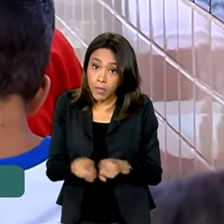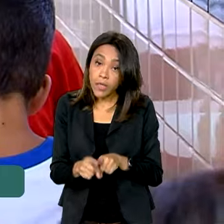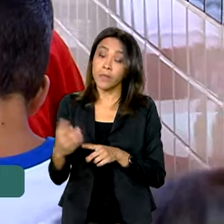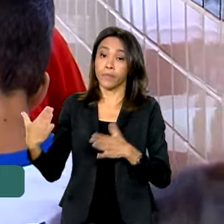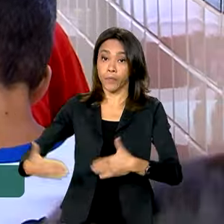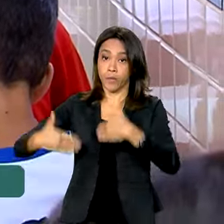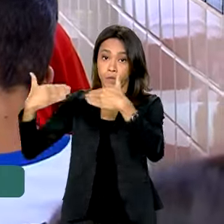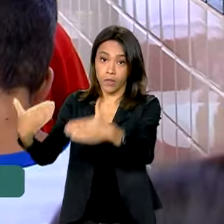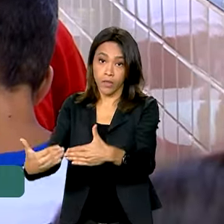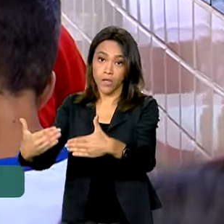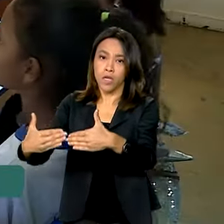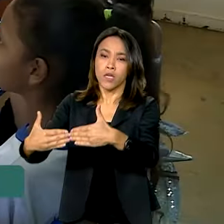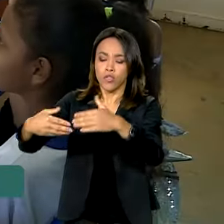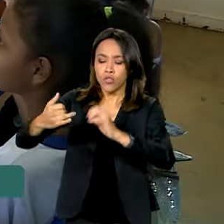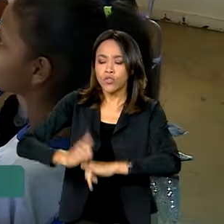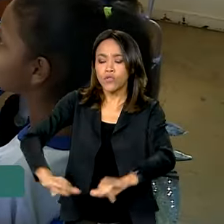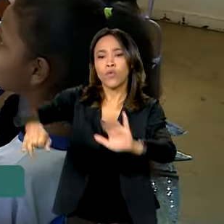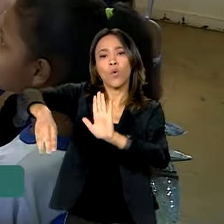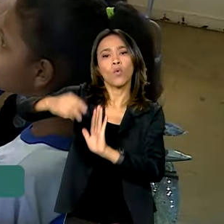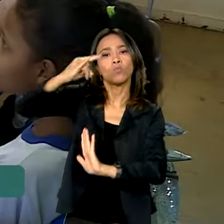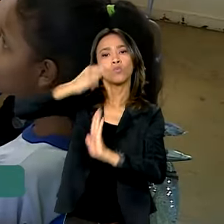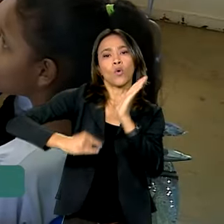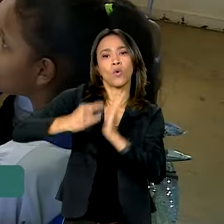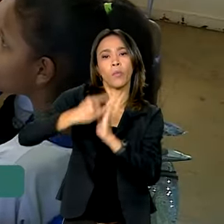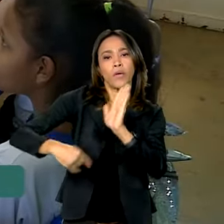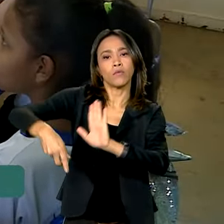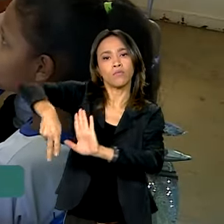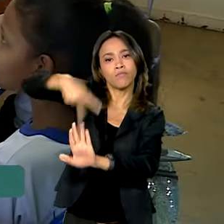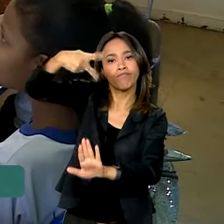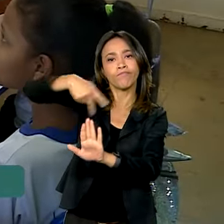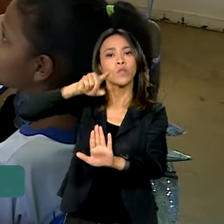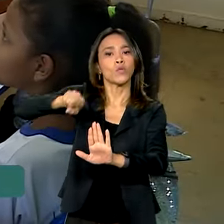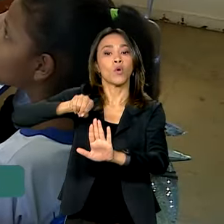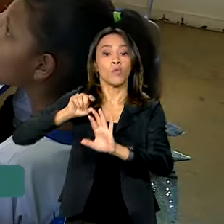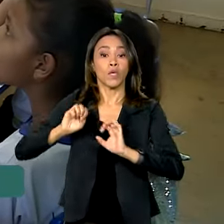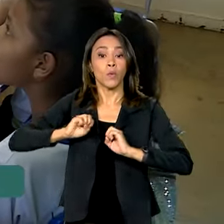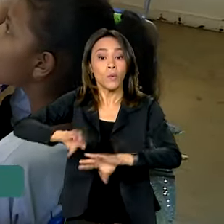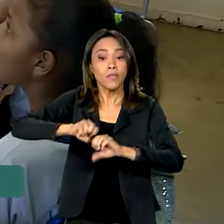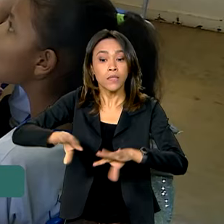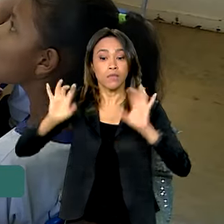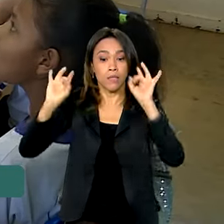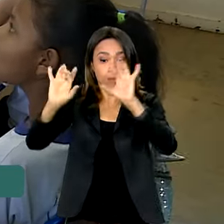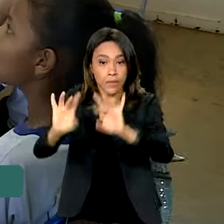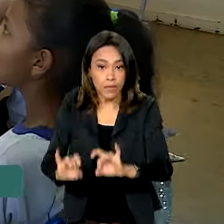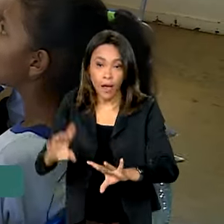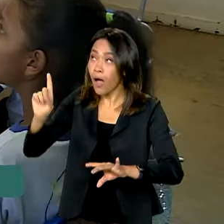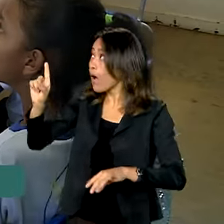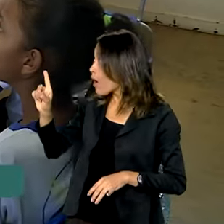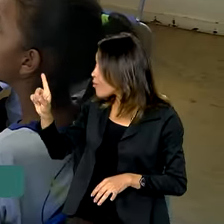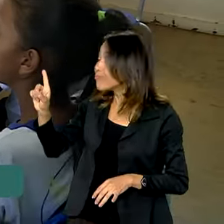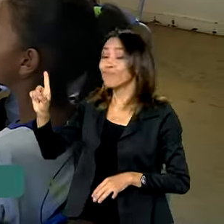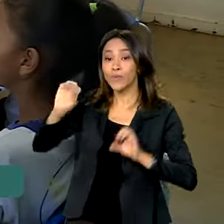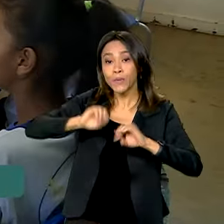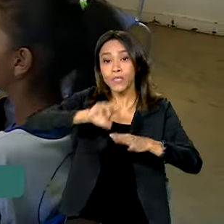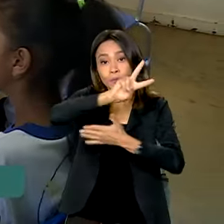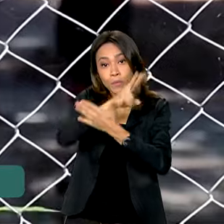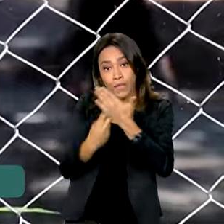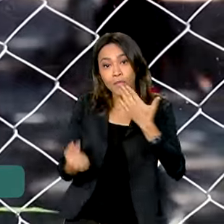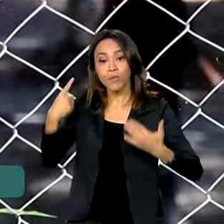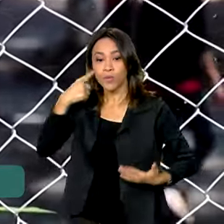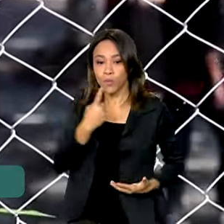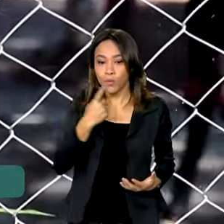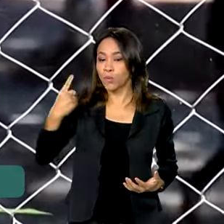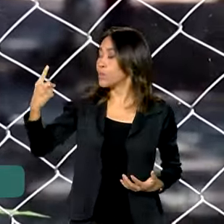Educação publicou uma portaria que prevê incentivo extra para o ensino especial inclusivo, para a educação bilíngue de surdos,